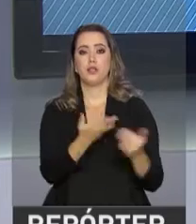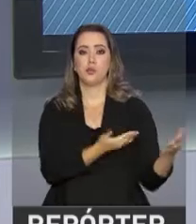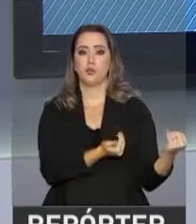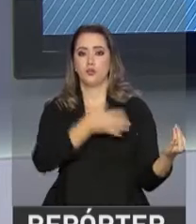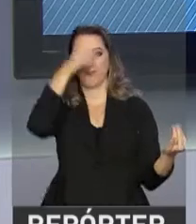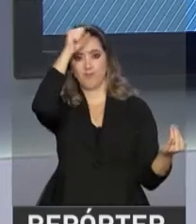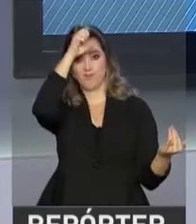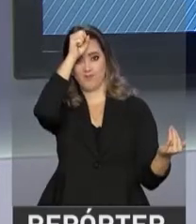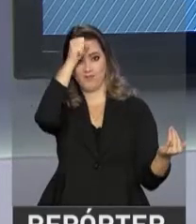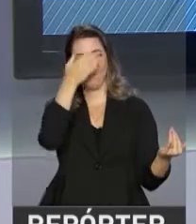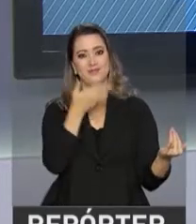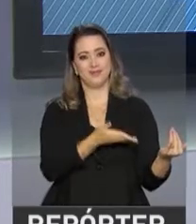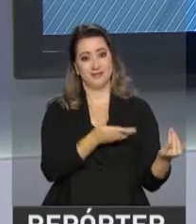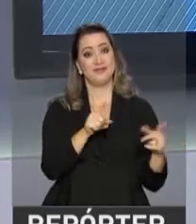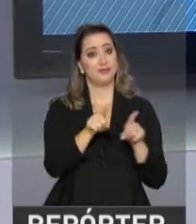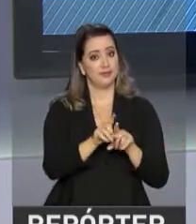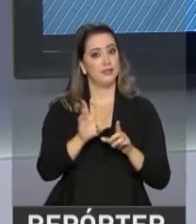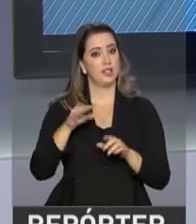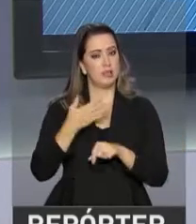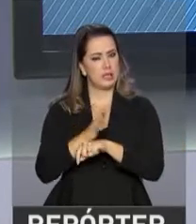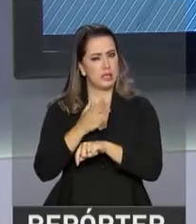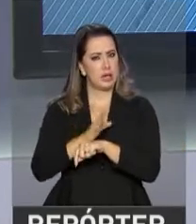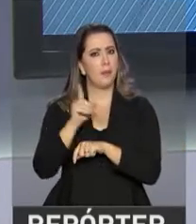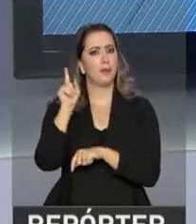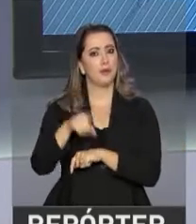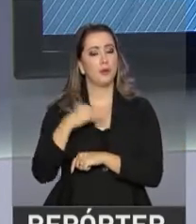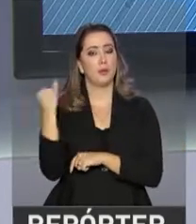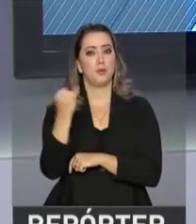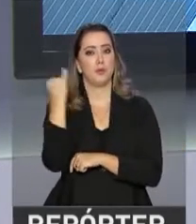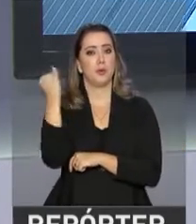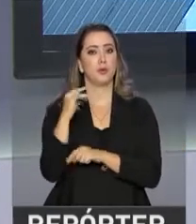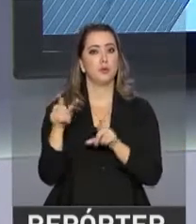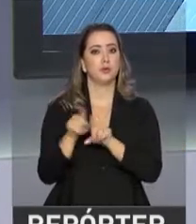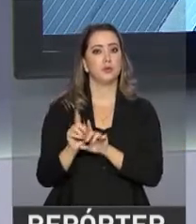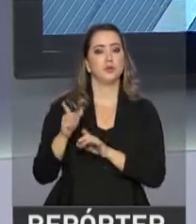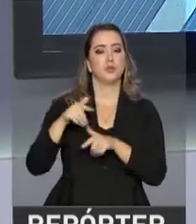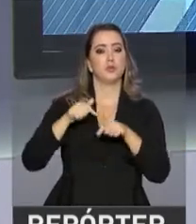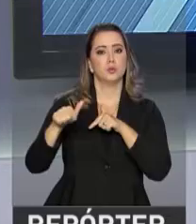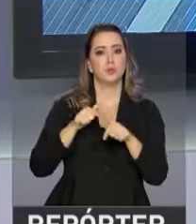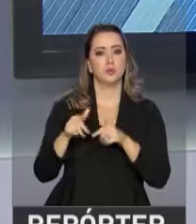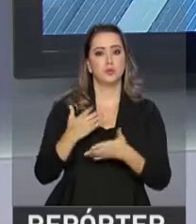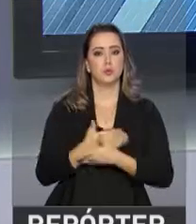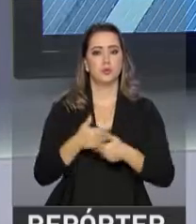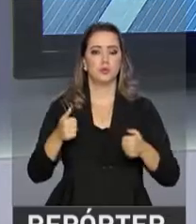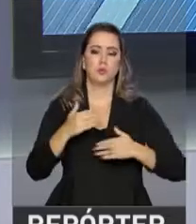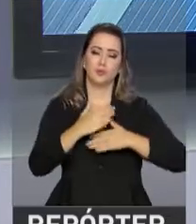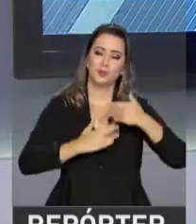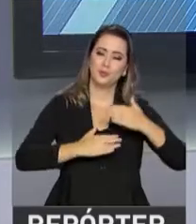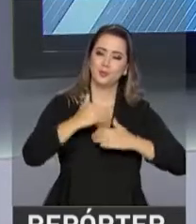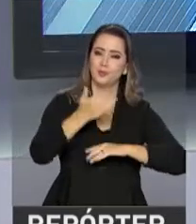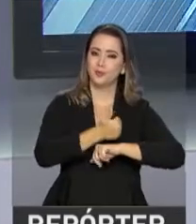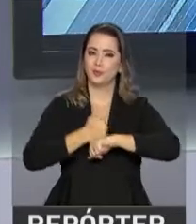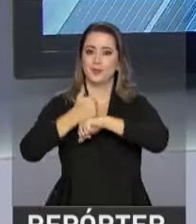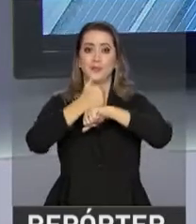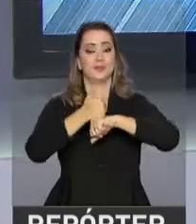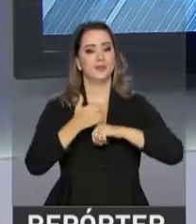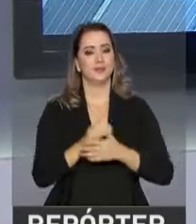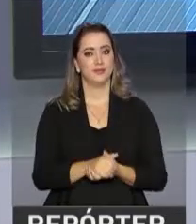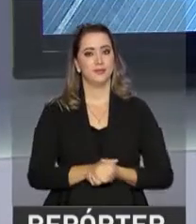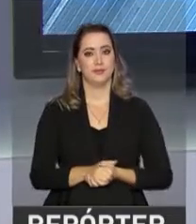aprendizes. E a capacitação é importante para garantir espaço no mercado de trabalho e melhorar a formação dos futuros